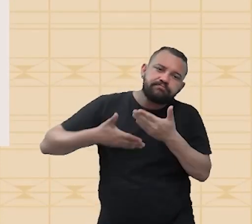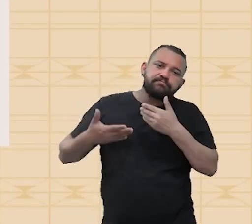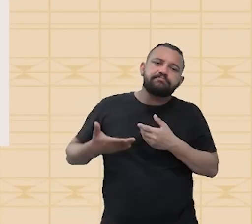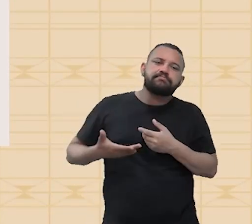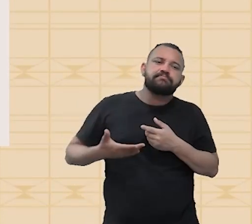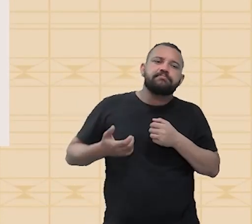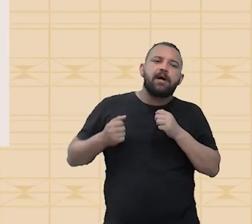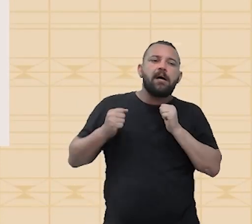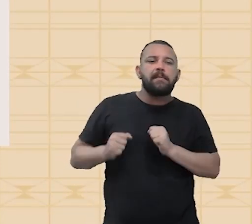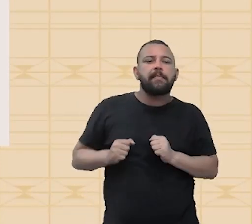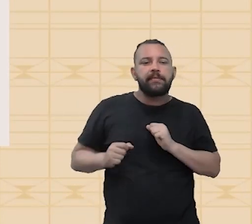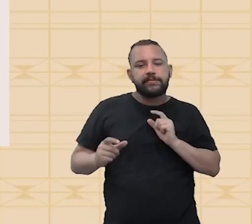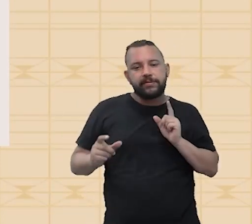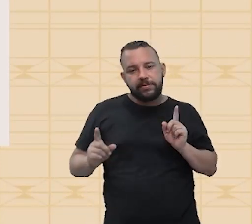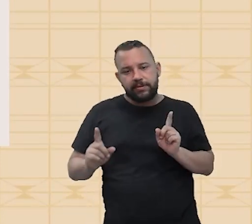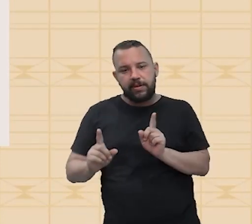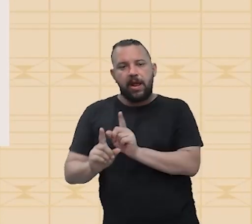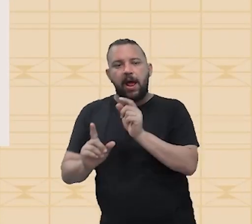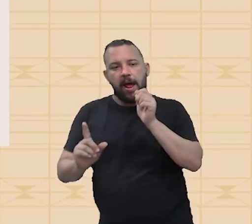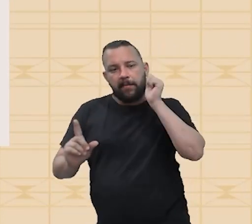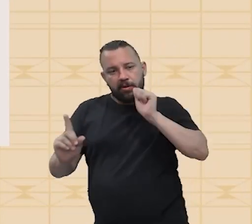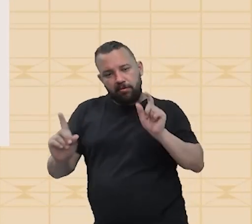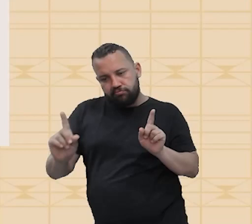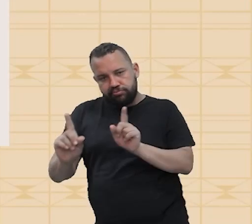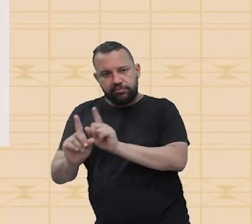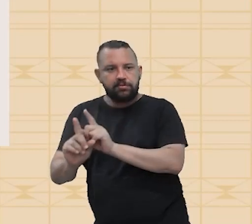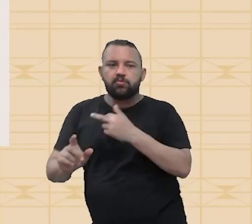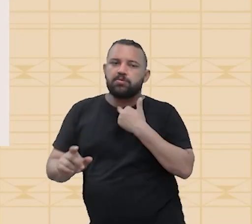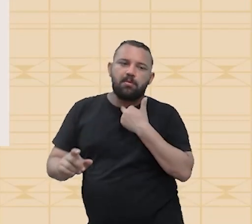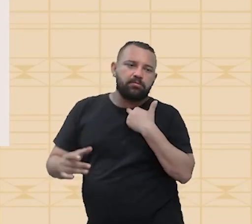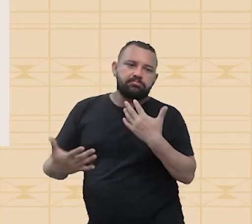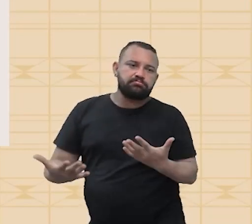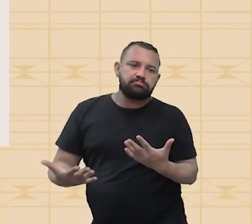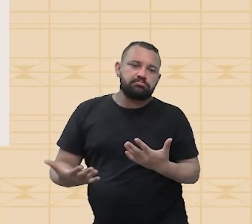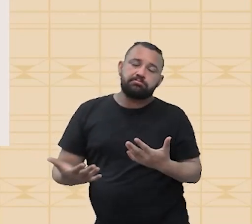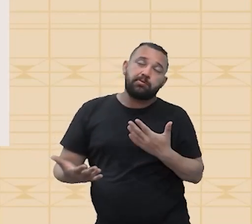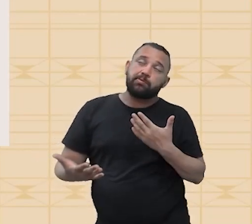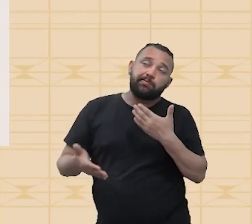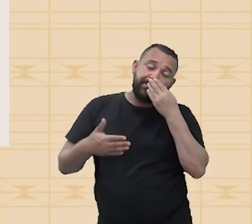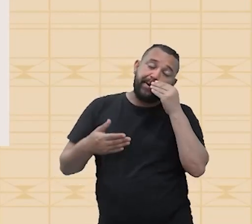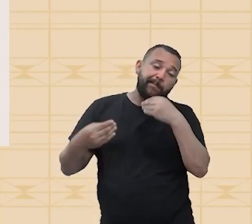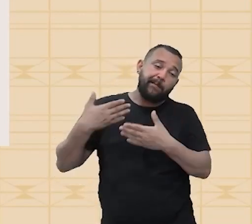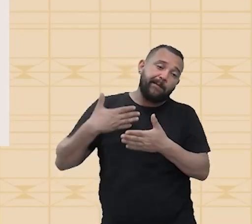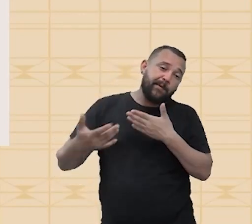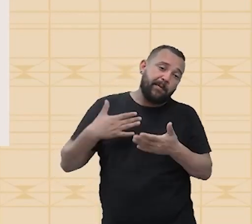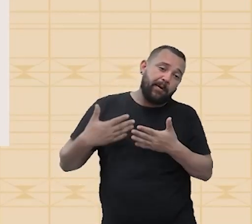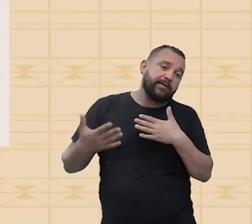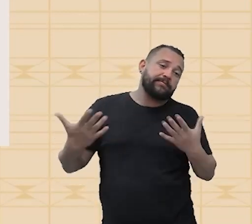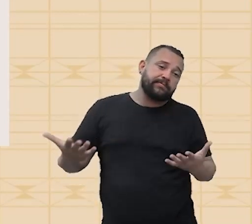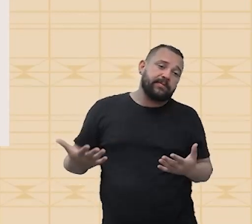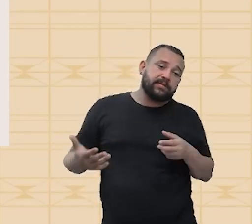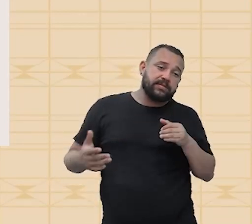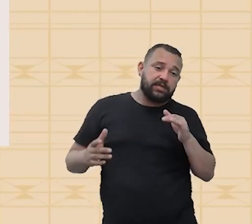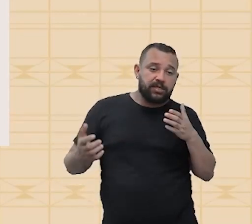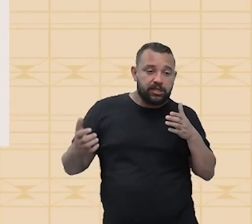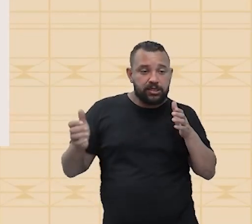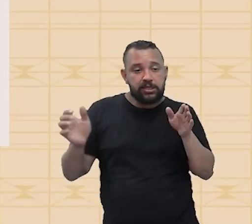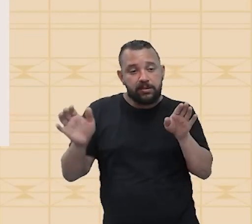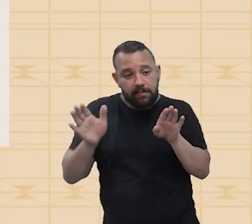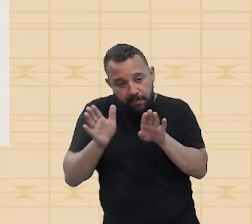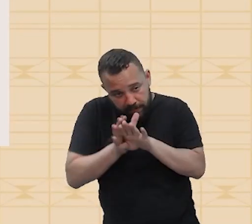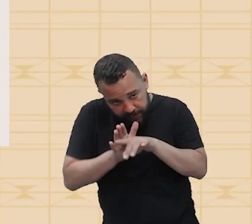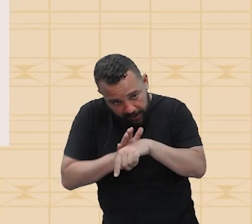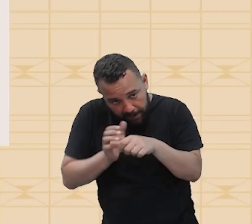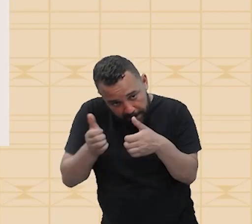observador se aproxima ou se ele afasta, não importa. O que interessa é que se nós nos aproximamos de uma fonte, a frequência vai